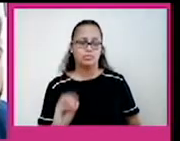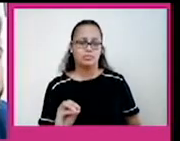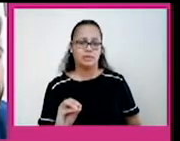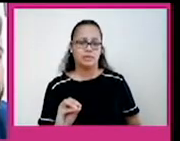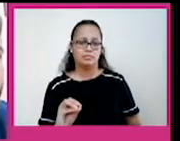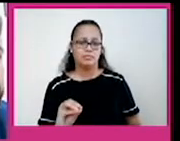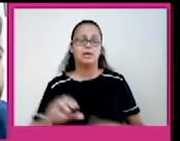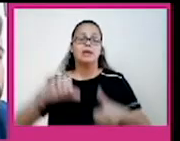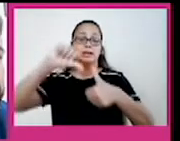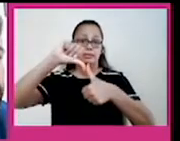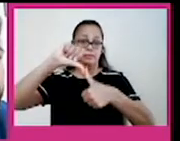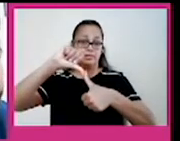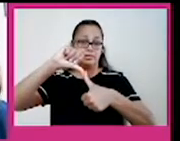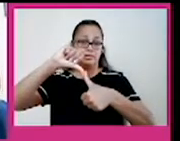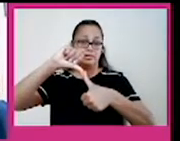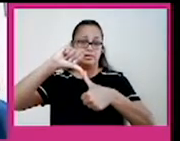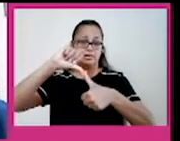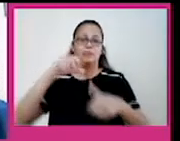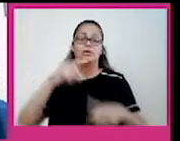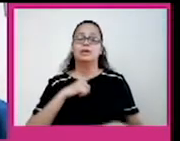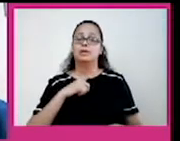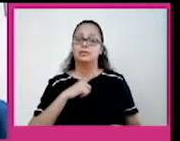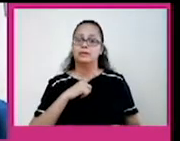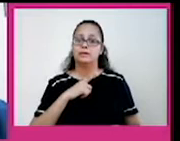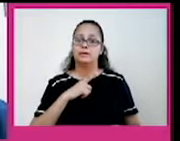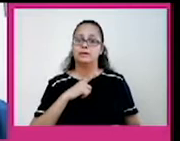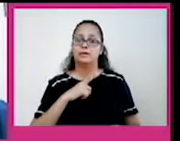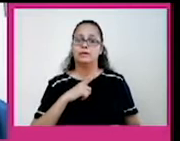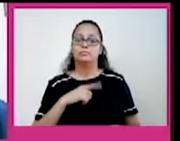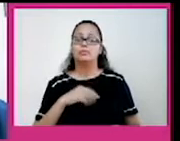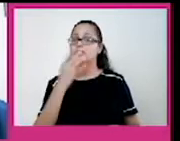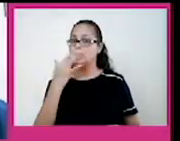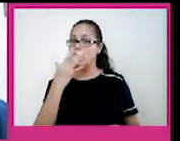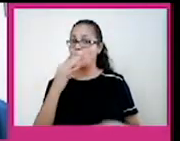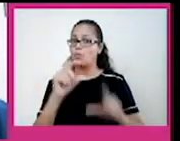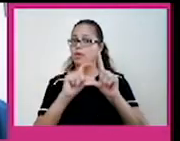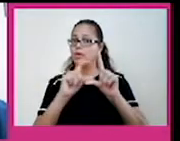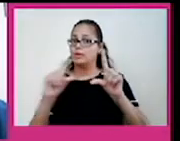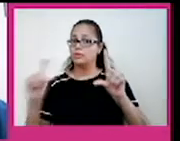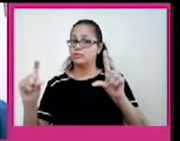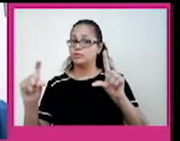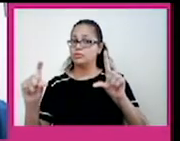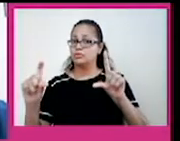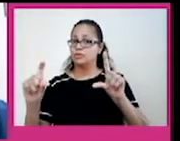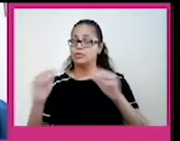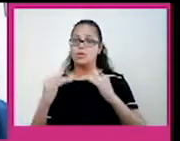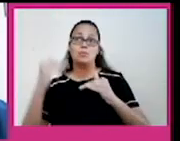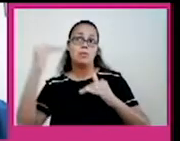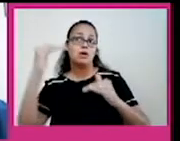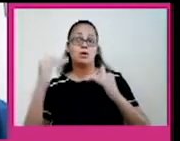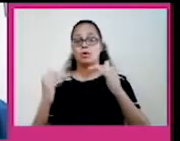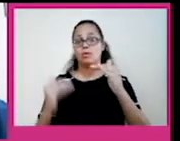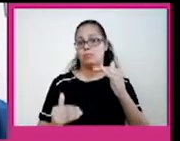a América Central, principal parte do relevo. Aqui nós temos também, de acordo com o tom da cor, a indicação das áreas com maior ou menor altitude, nas